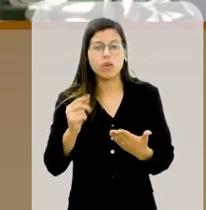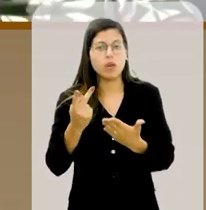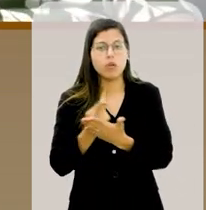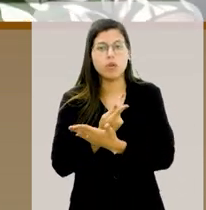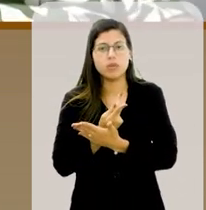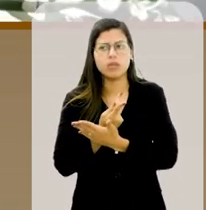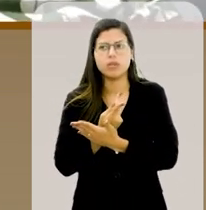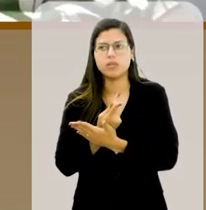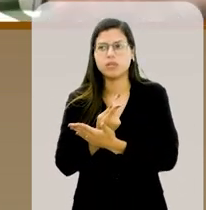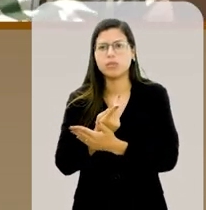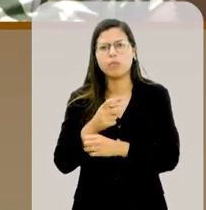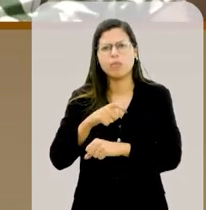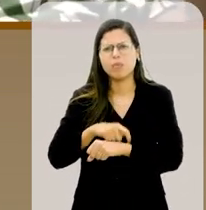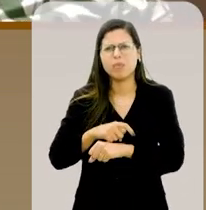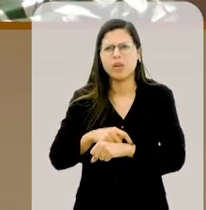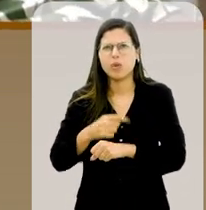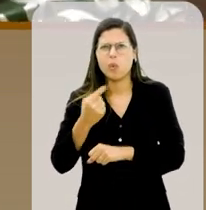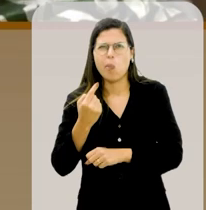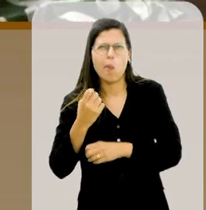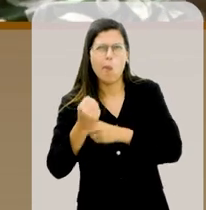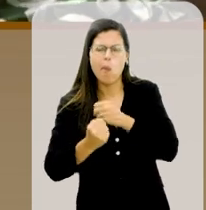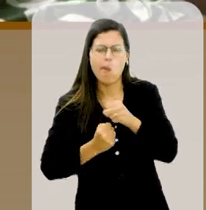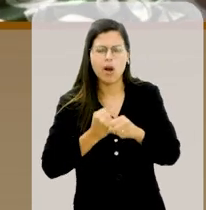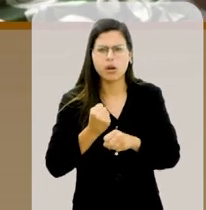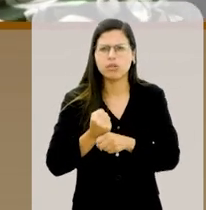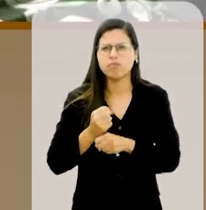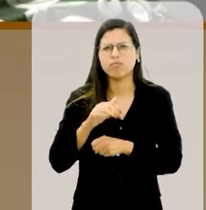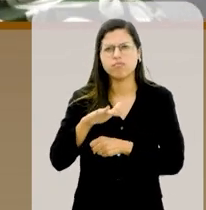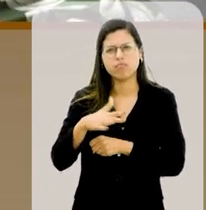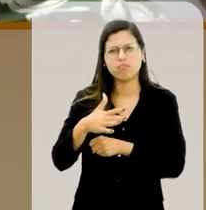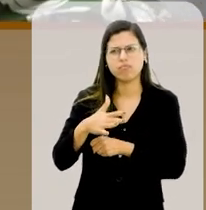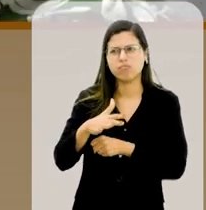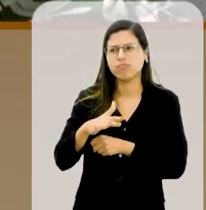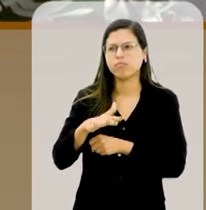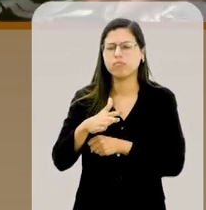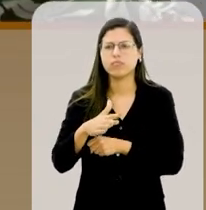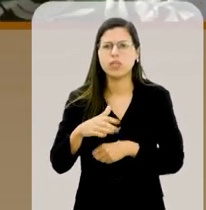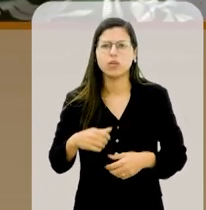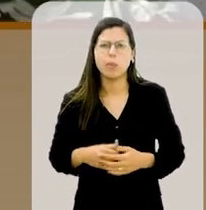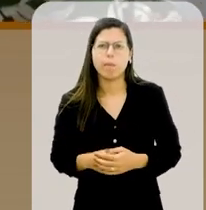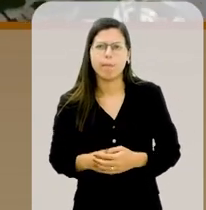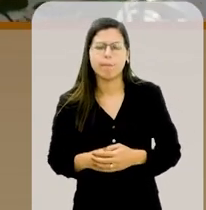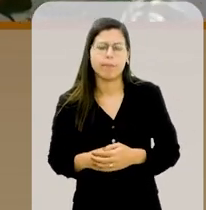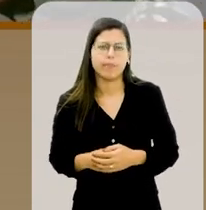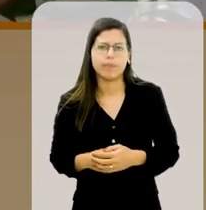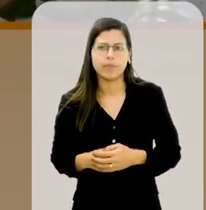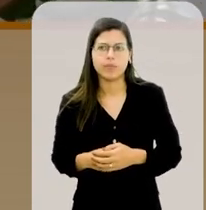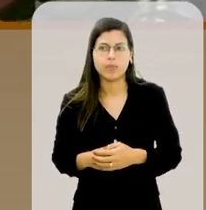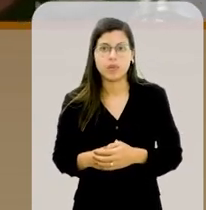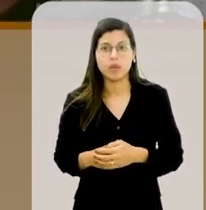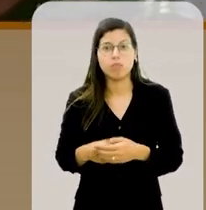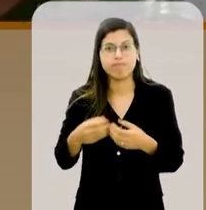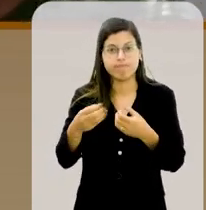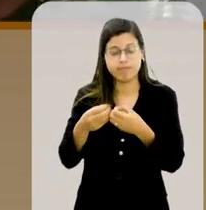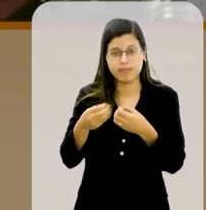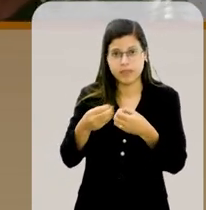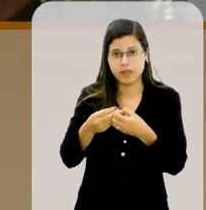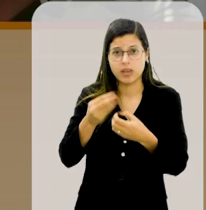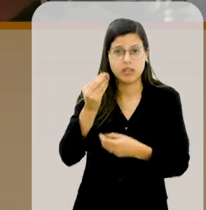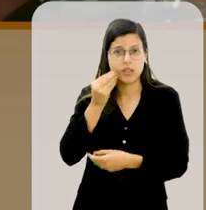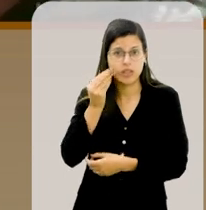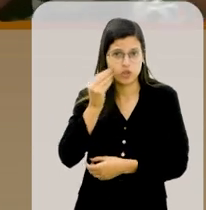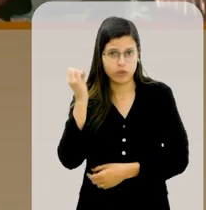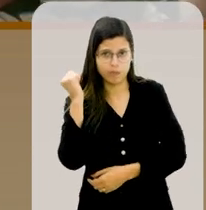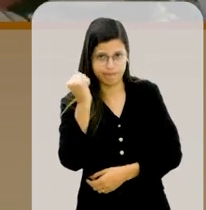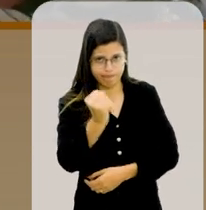determinado momento, já talvez um ano, próximo ao tentativo de homicídio